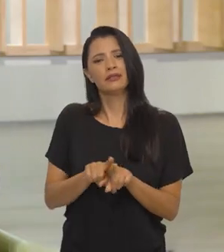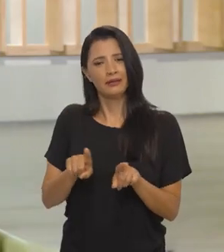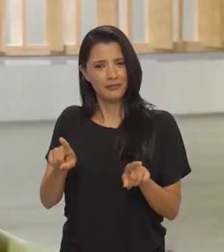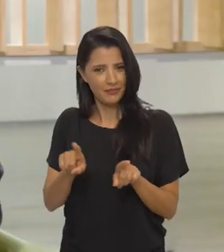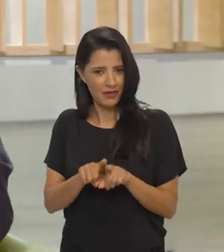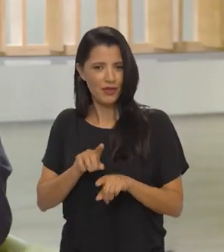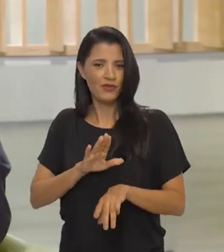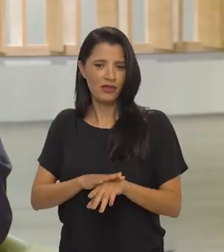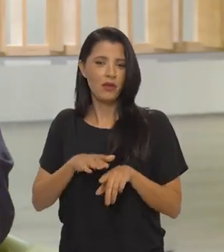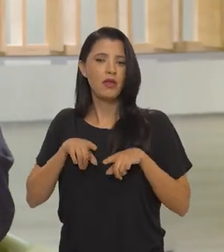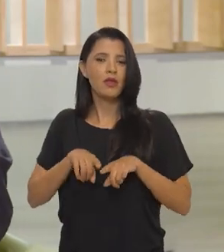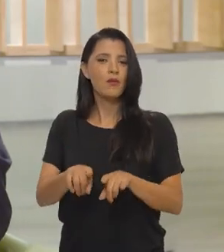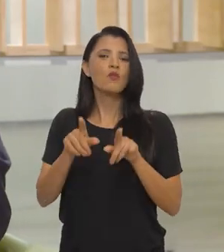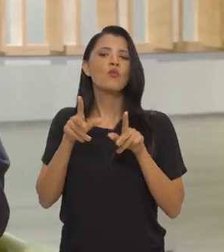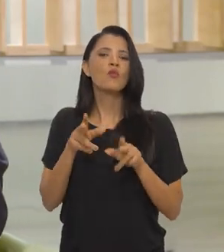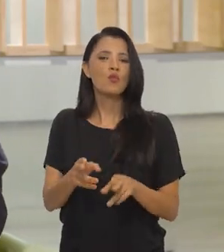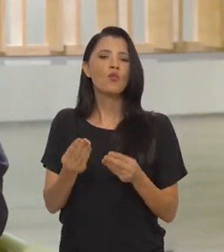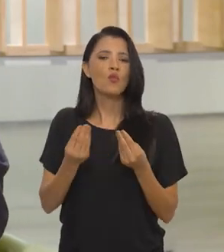E, ao mesmo tempo,